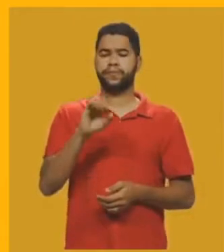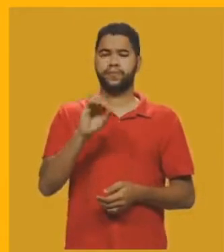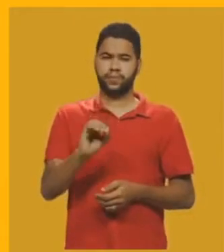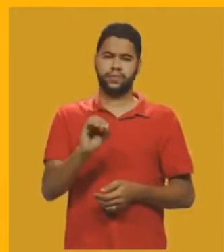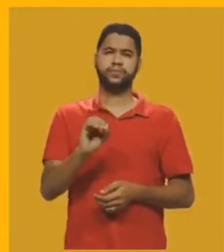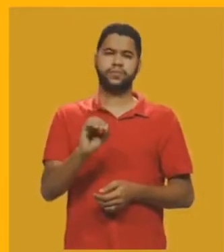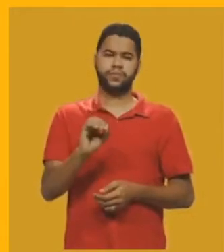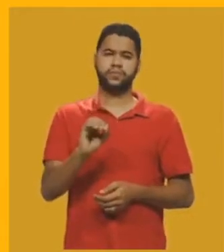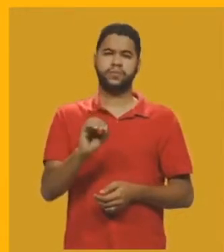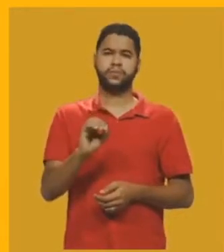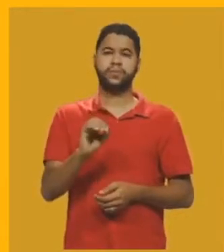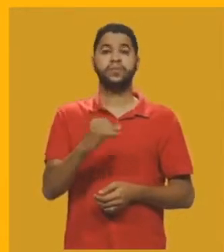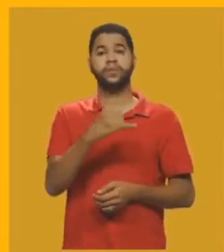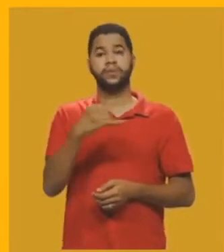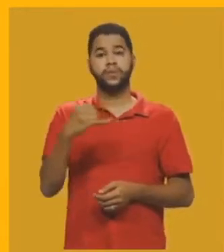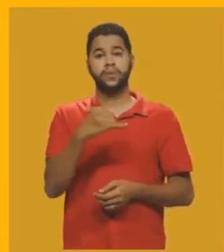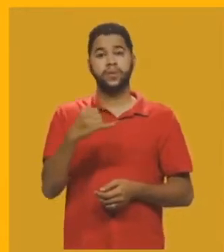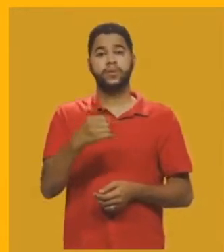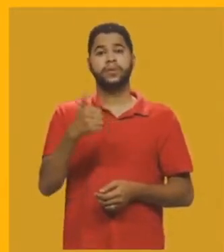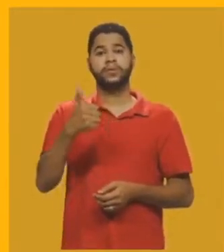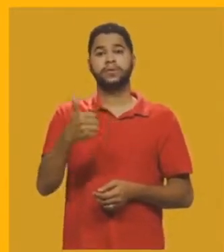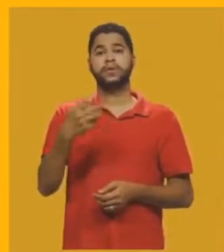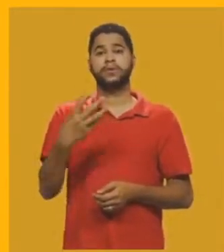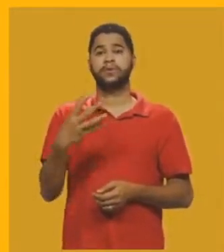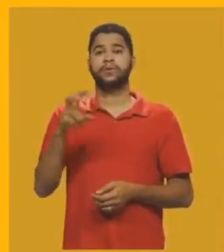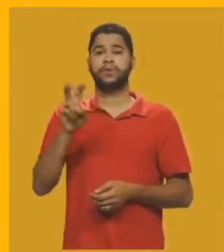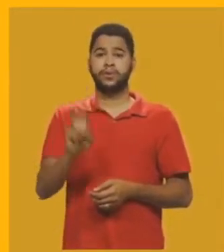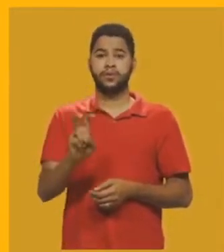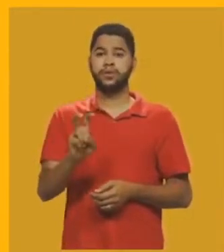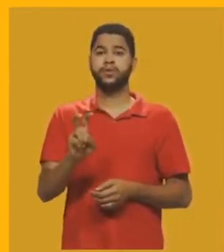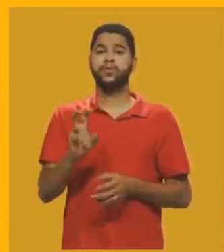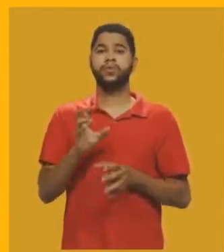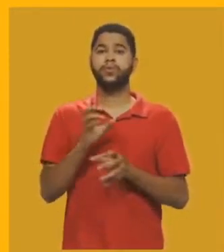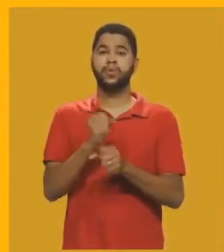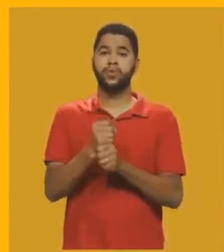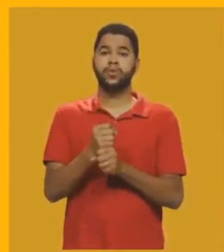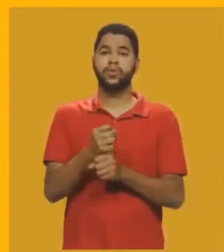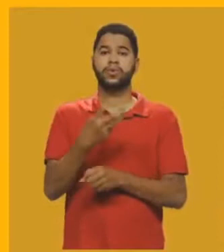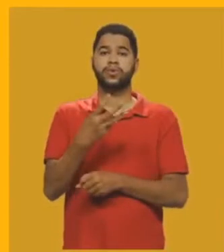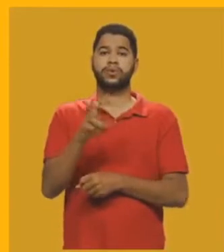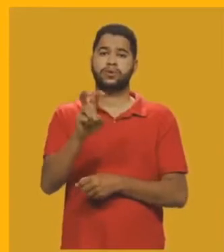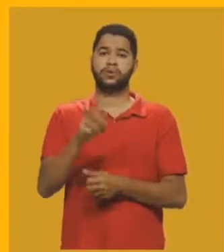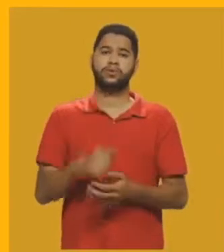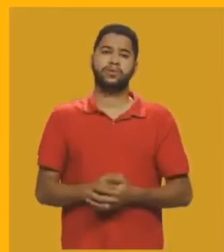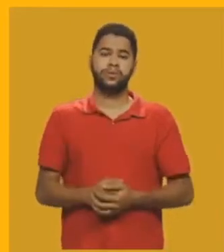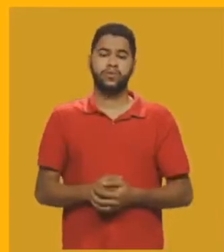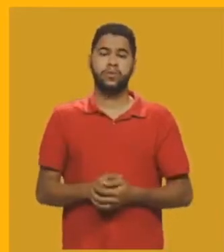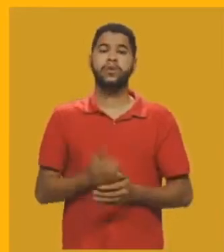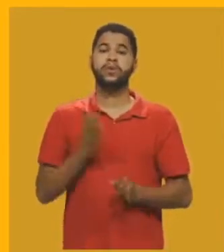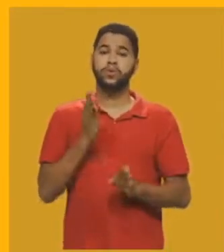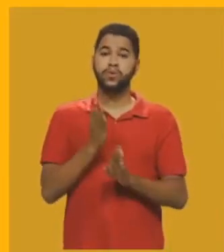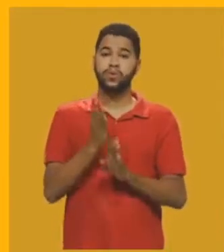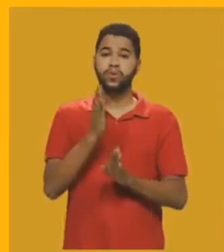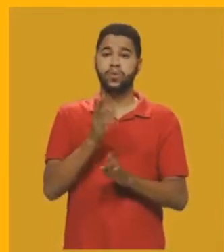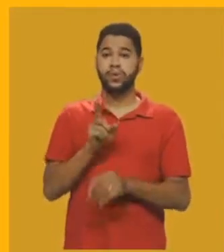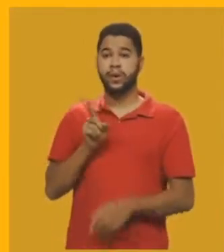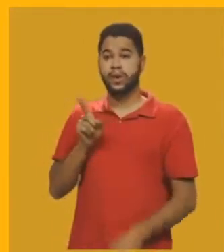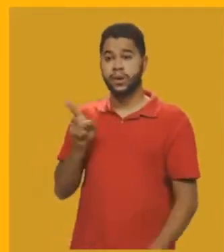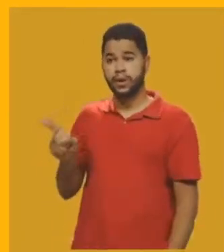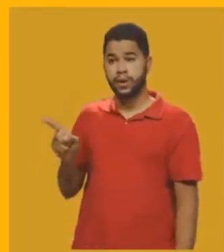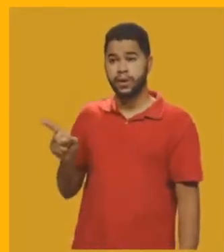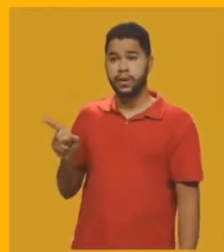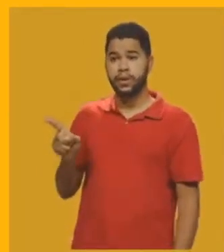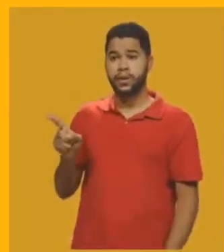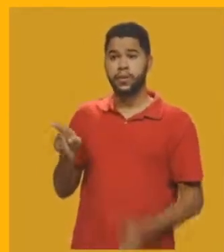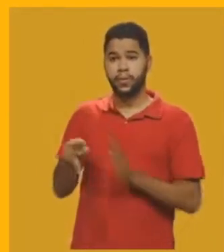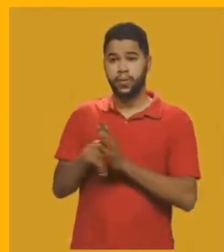igual a 180 menos 145, que dá 35. Então, eu descobri que este ângulo aqui, o